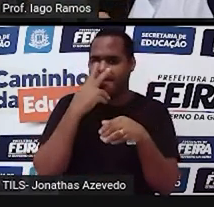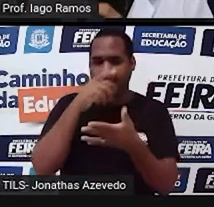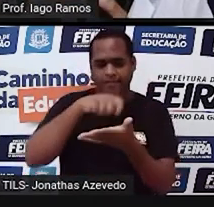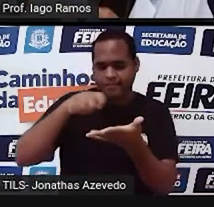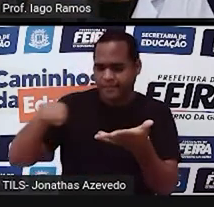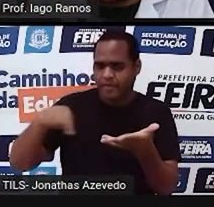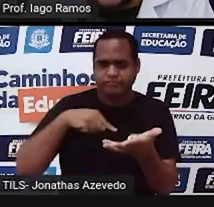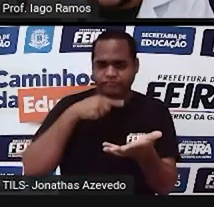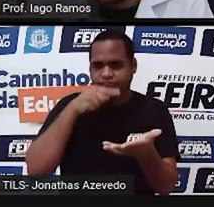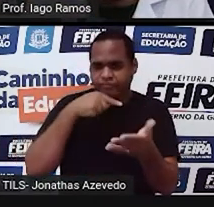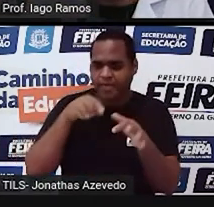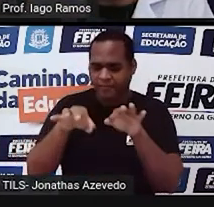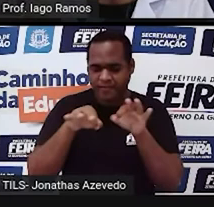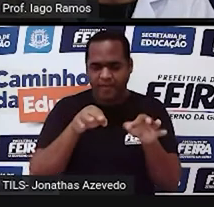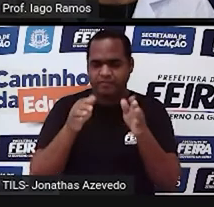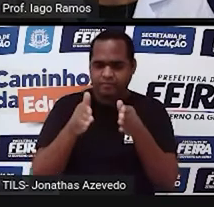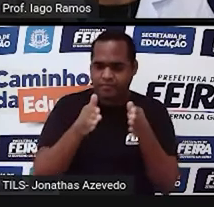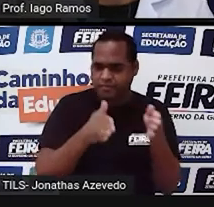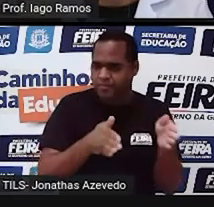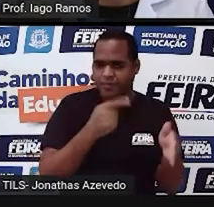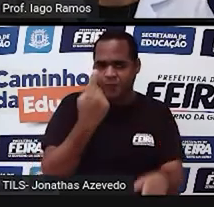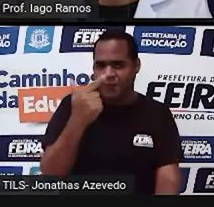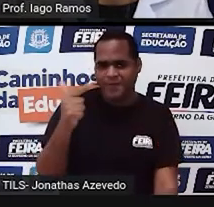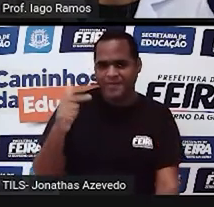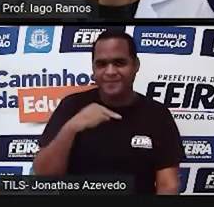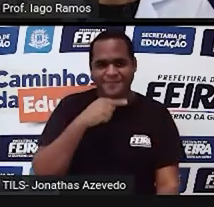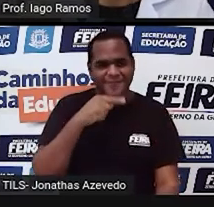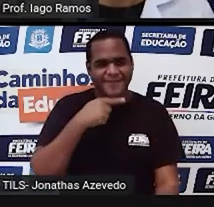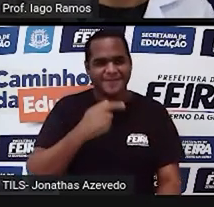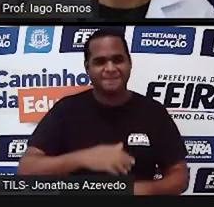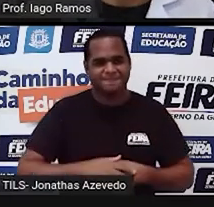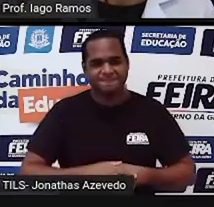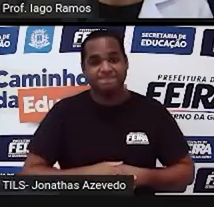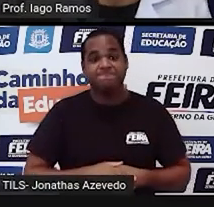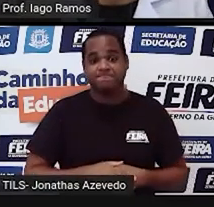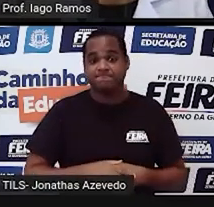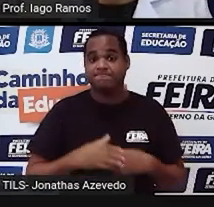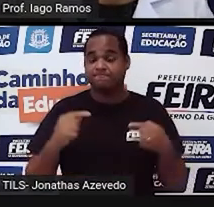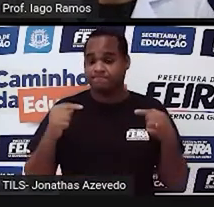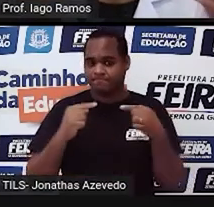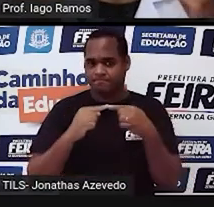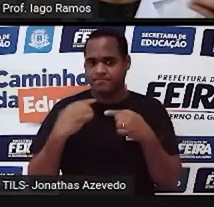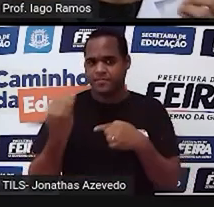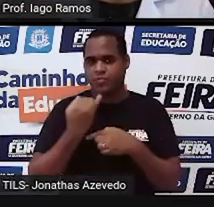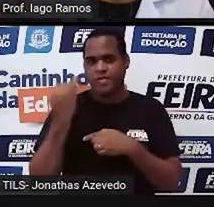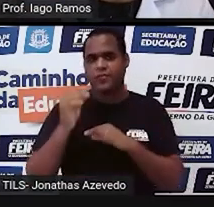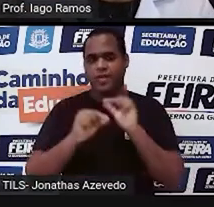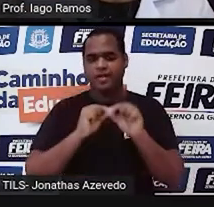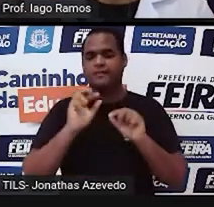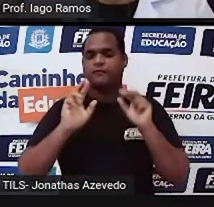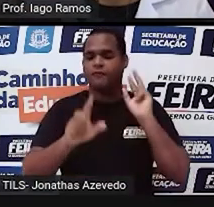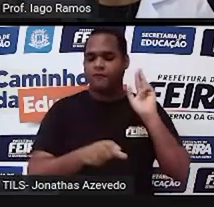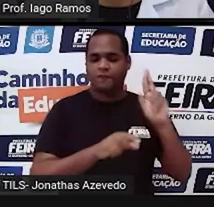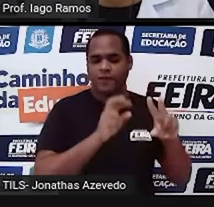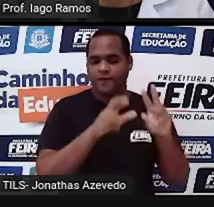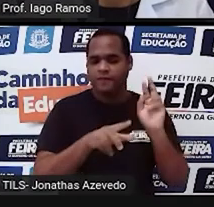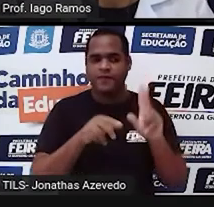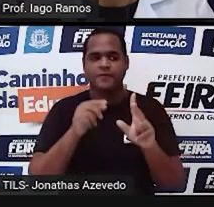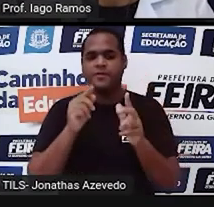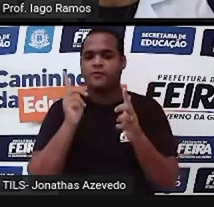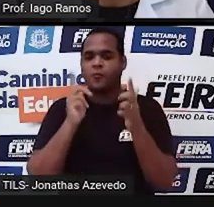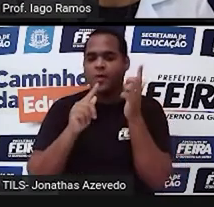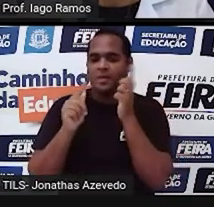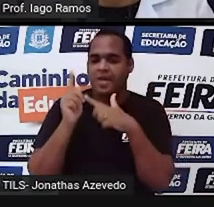isso em ordem um por um. Então, esse é o detalhe, né? É a diferençazinha que a gente consegue perceber